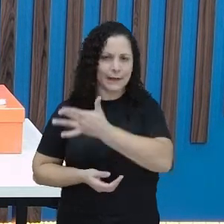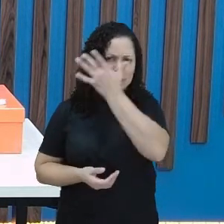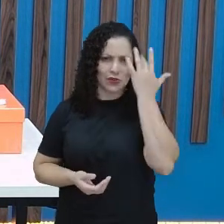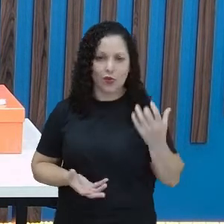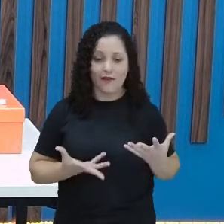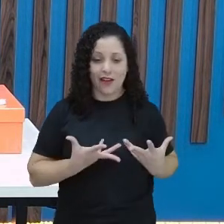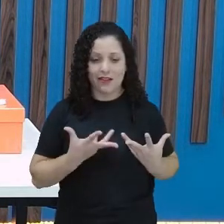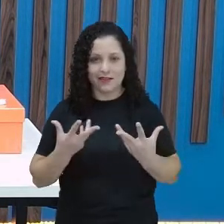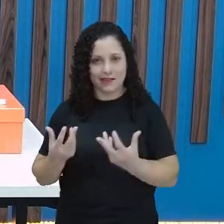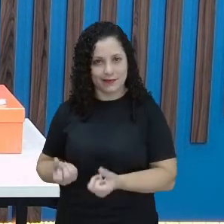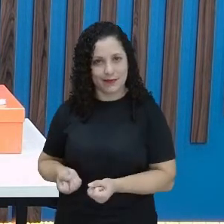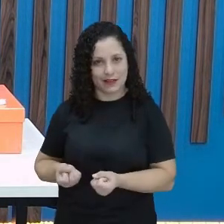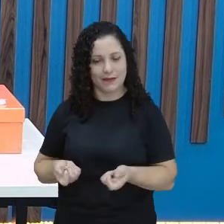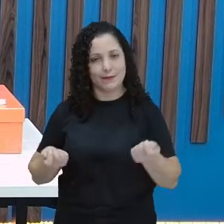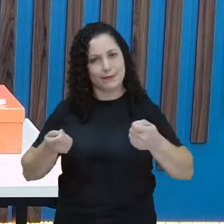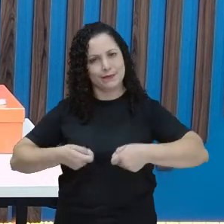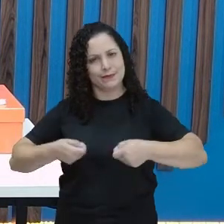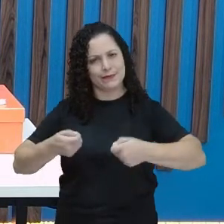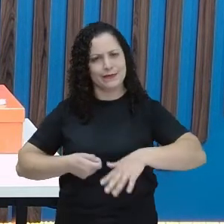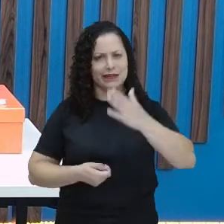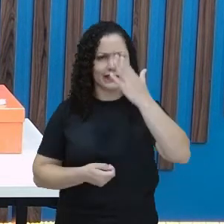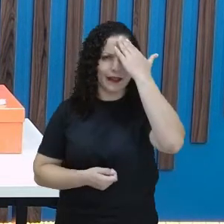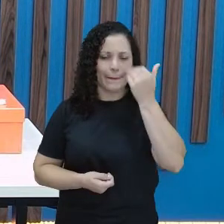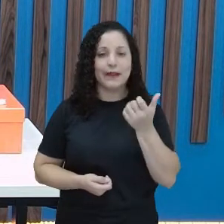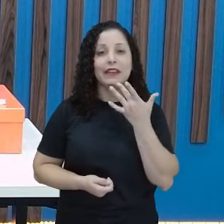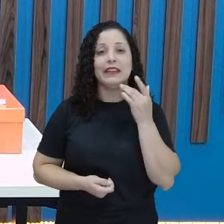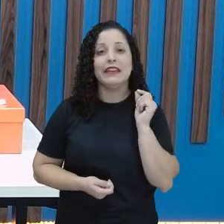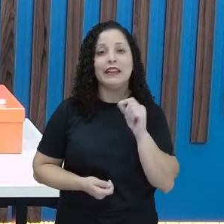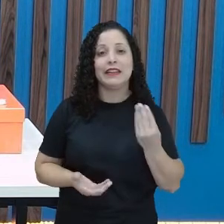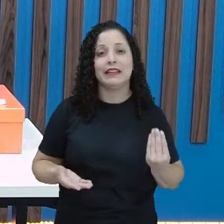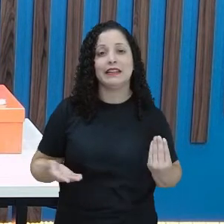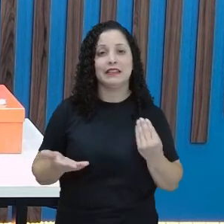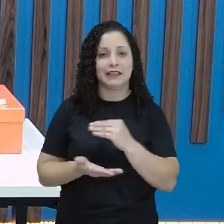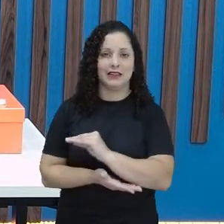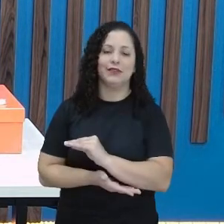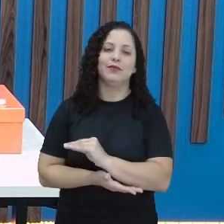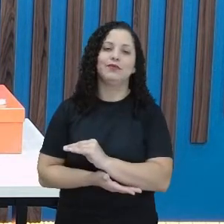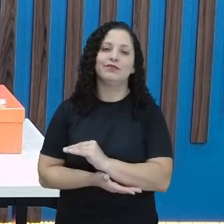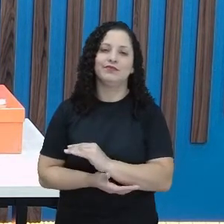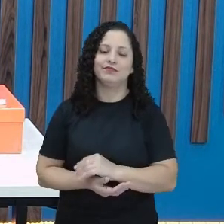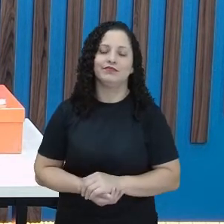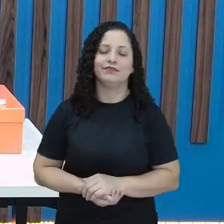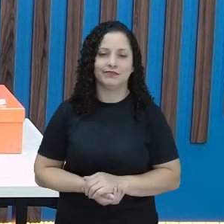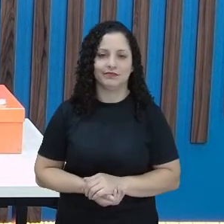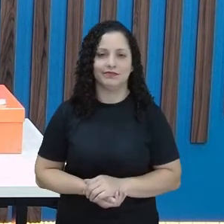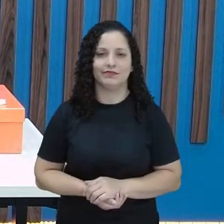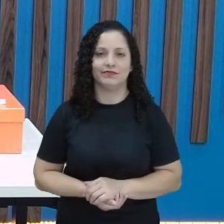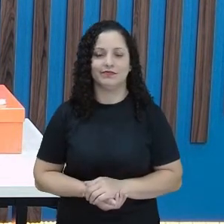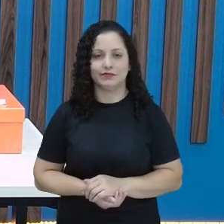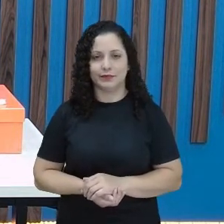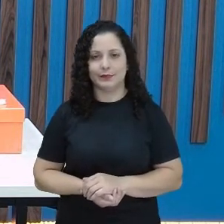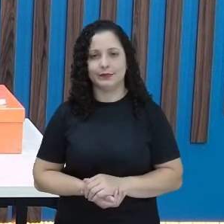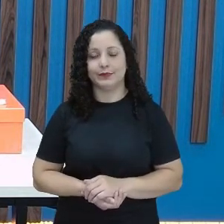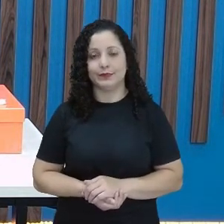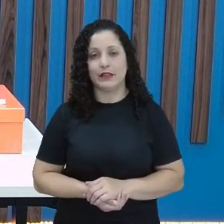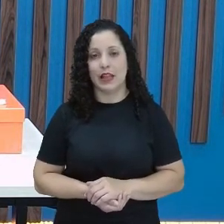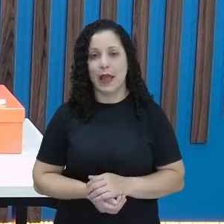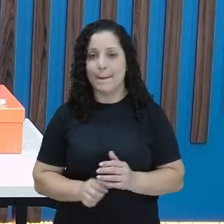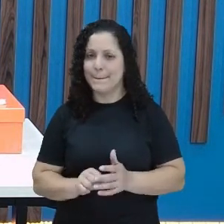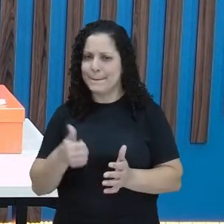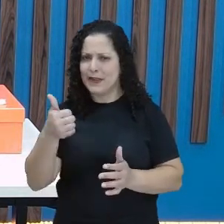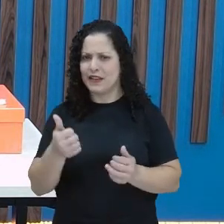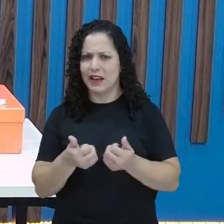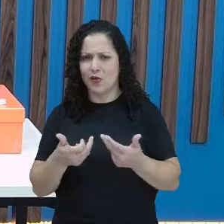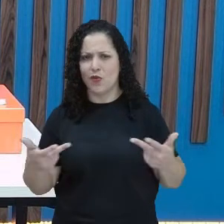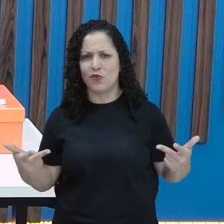receber tem que saber quem foi que enviou o bilhete. Quem é o remetente desse bilhete, não é? É a primeira coisa